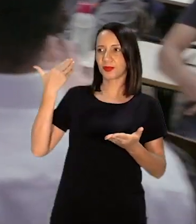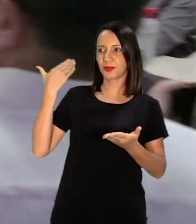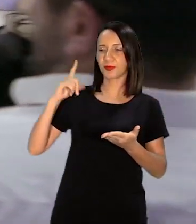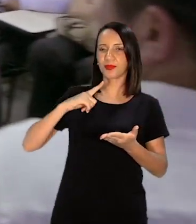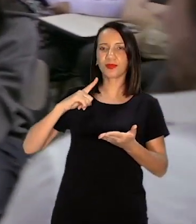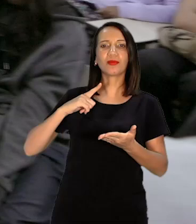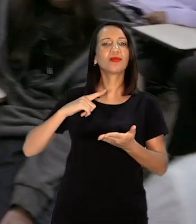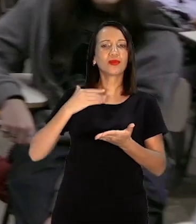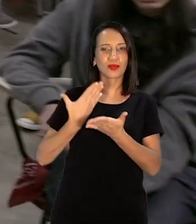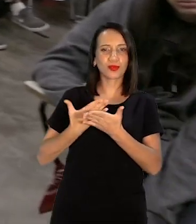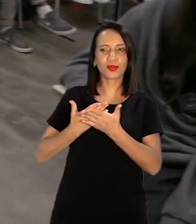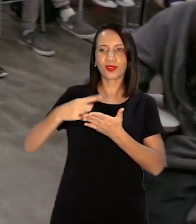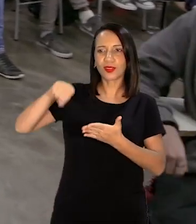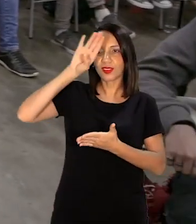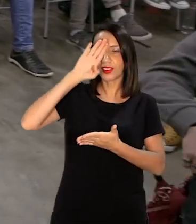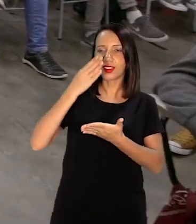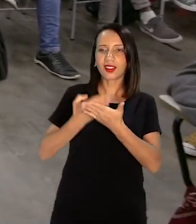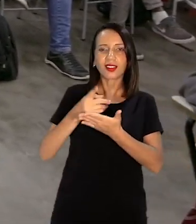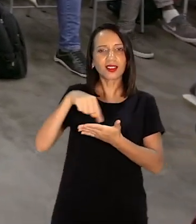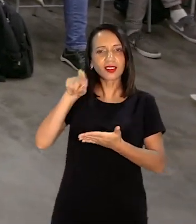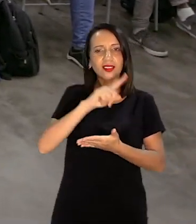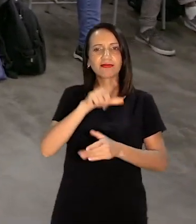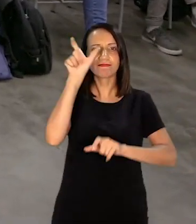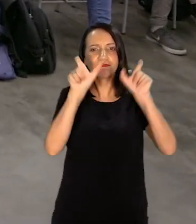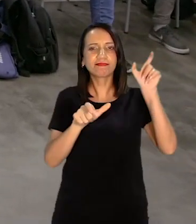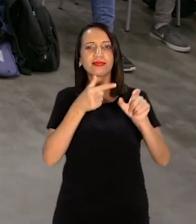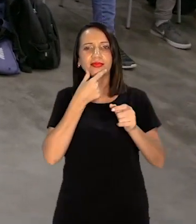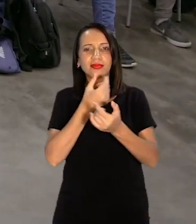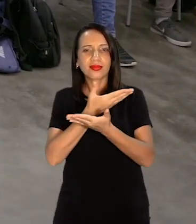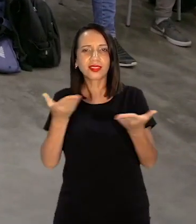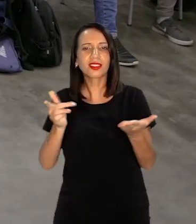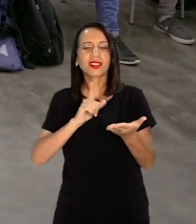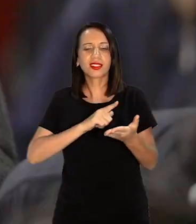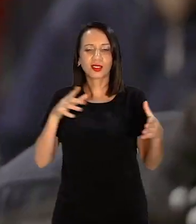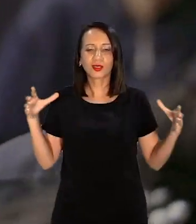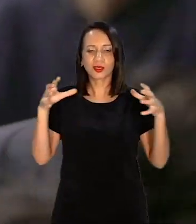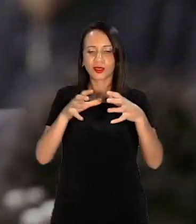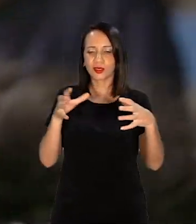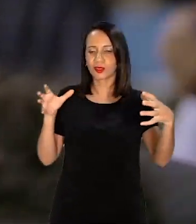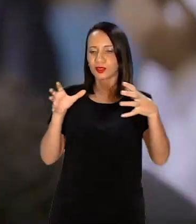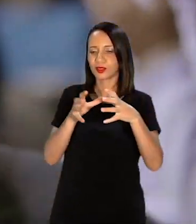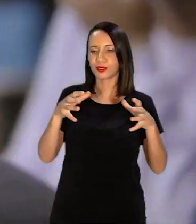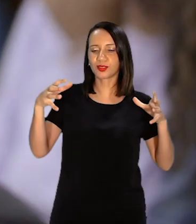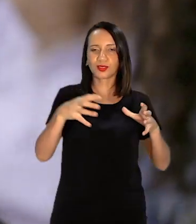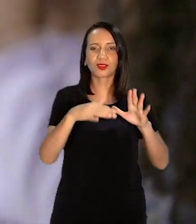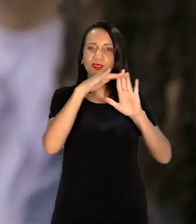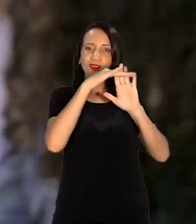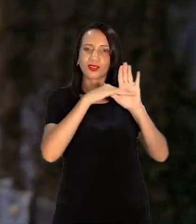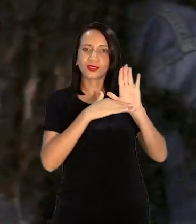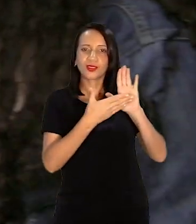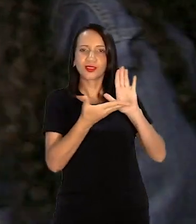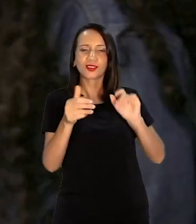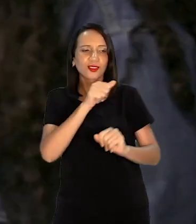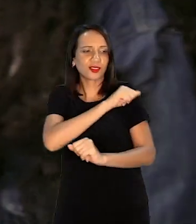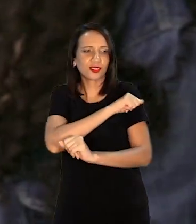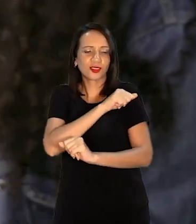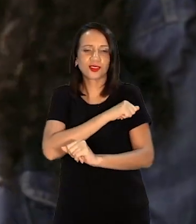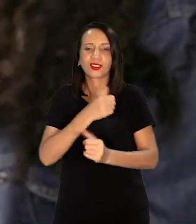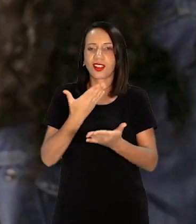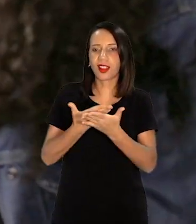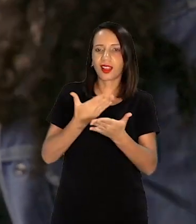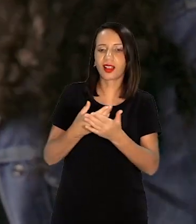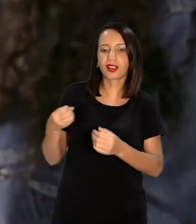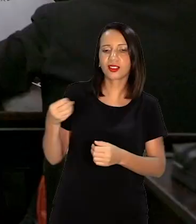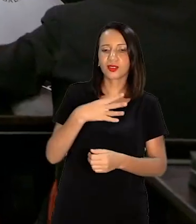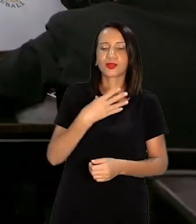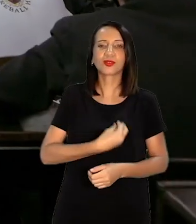acredito que para os outros homens também É um conjunto de elementos que vai dando esse repertório para o aluno Aulas de atualidades,